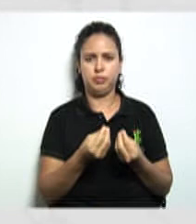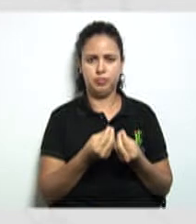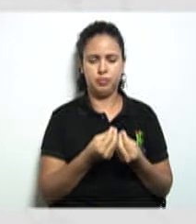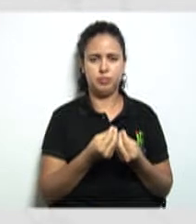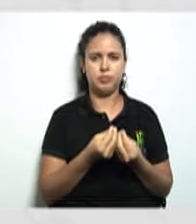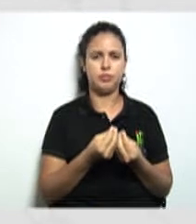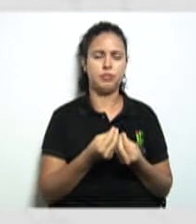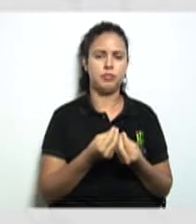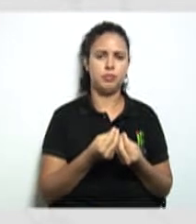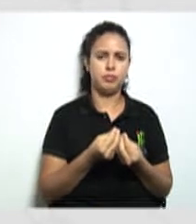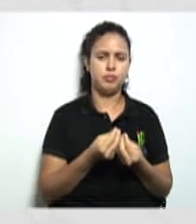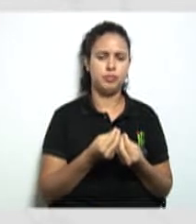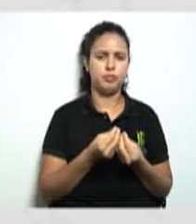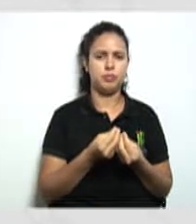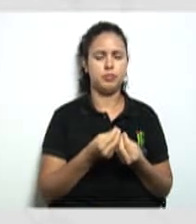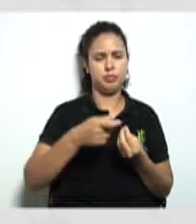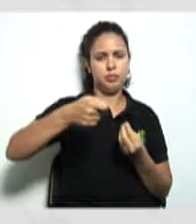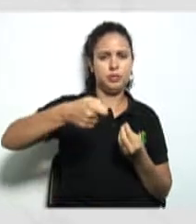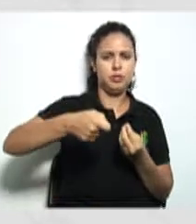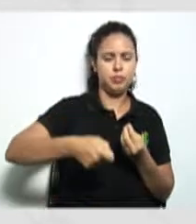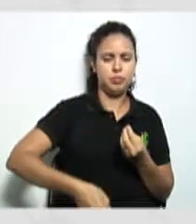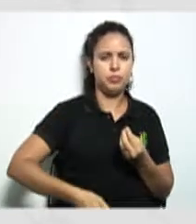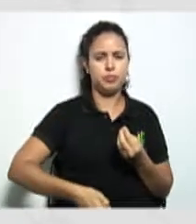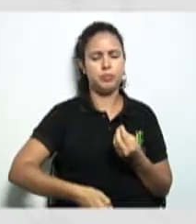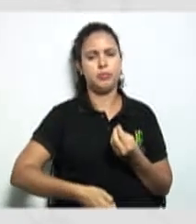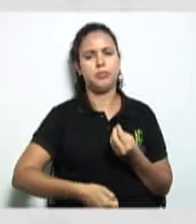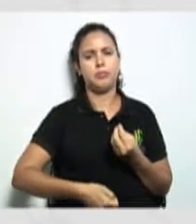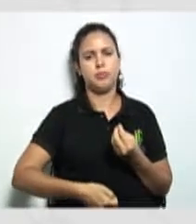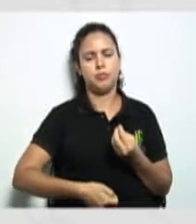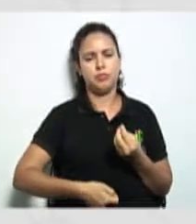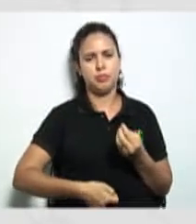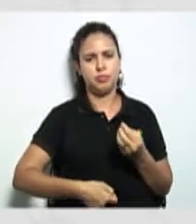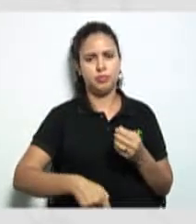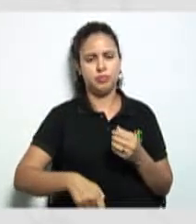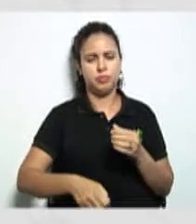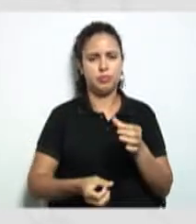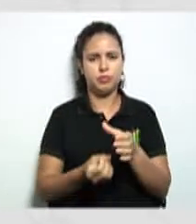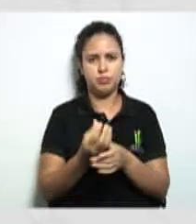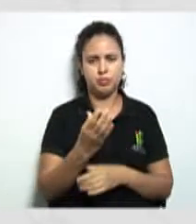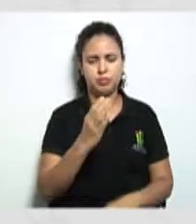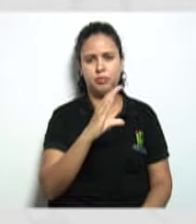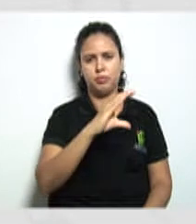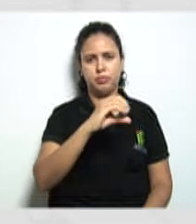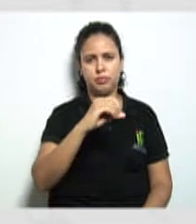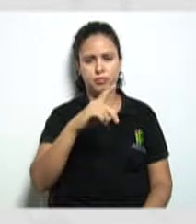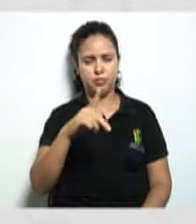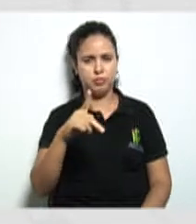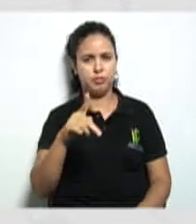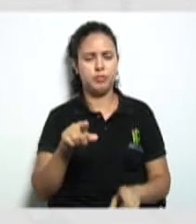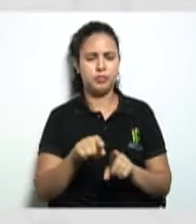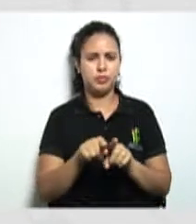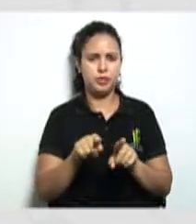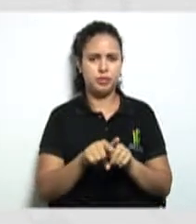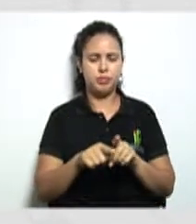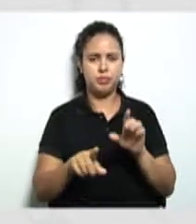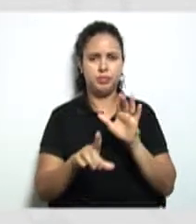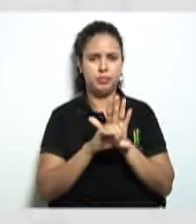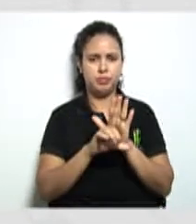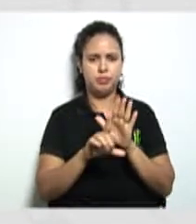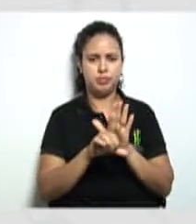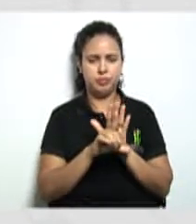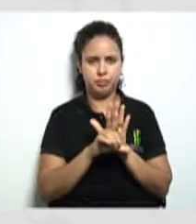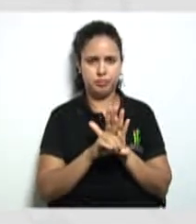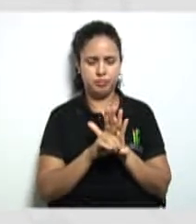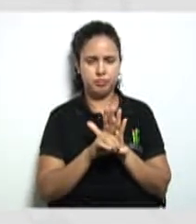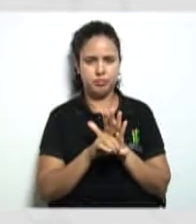das questões que disciplinam a constituição das cooperativas e também a lei deixa eu ver aqui para